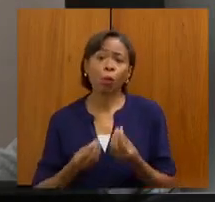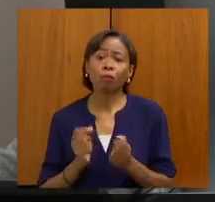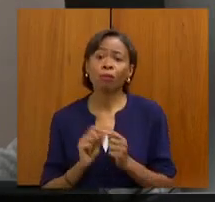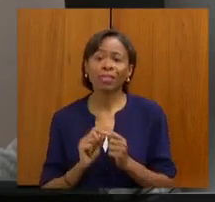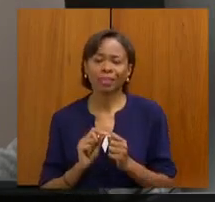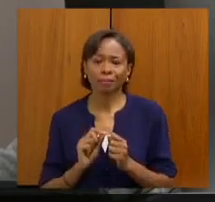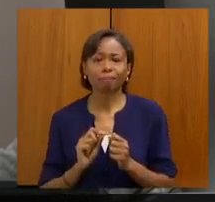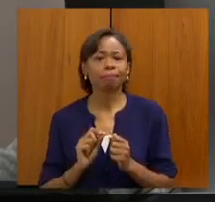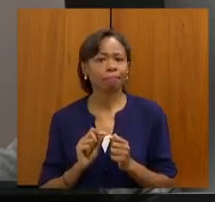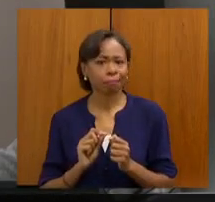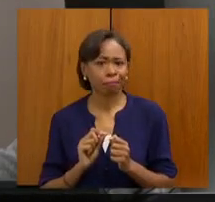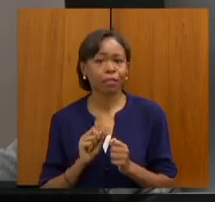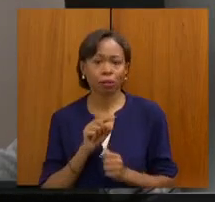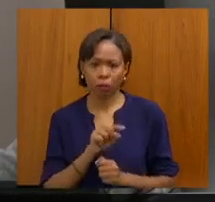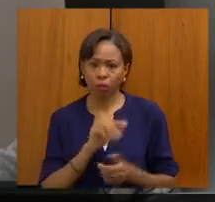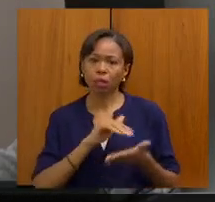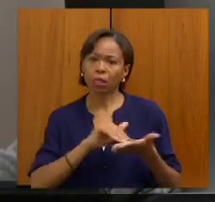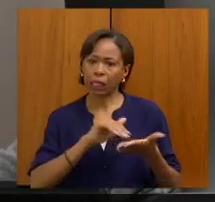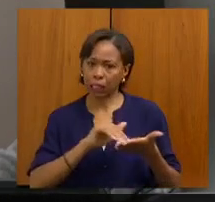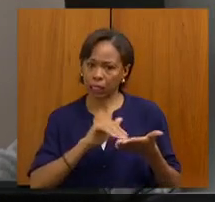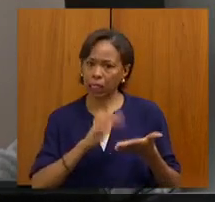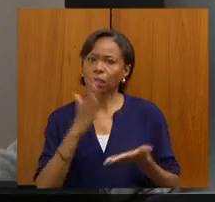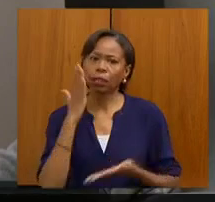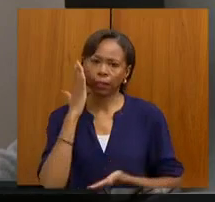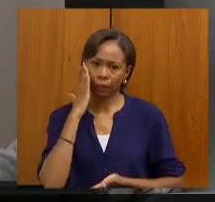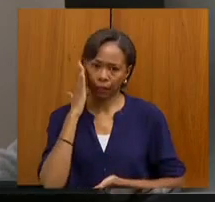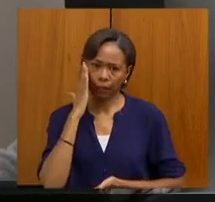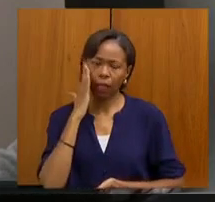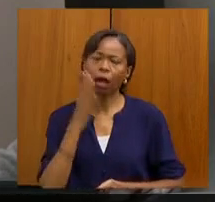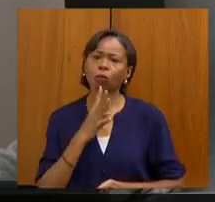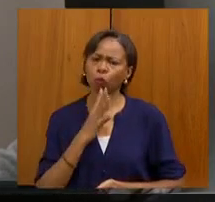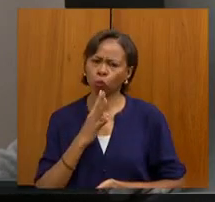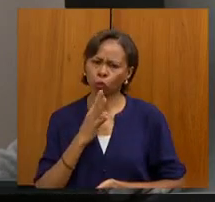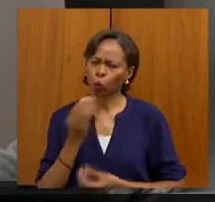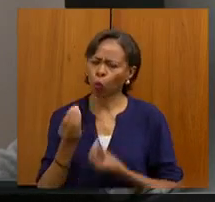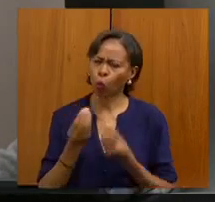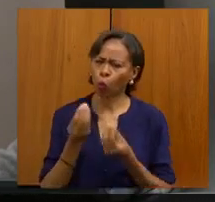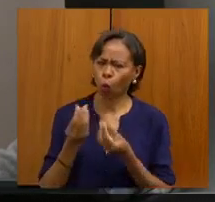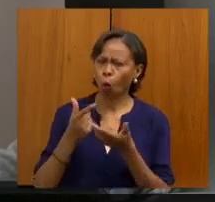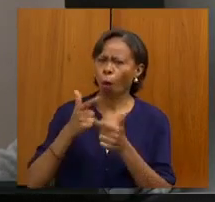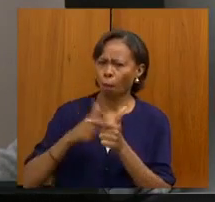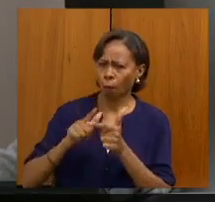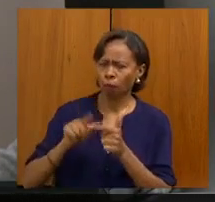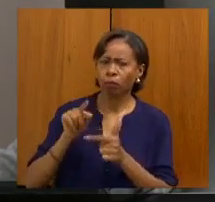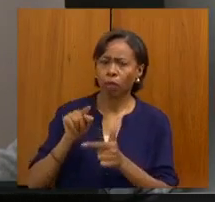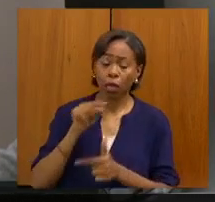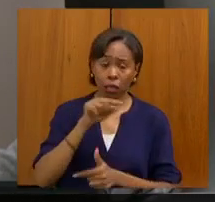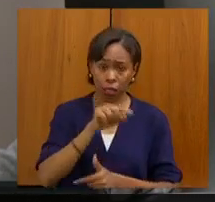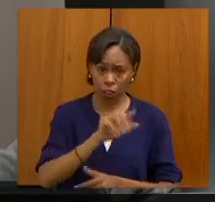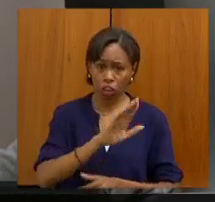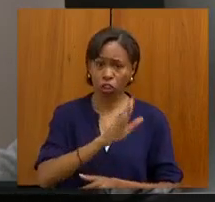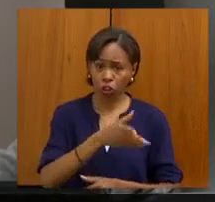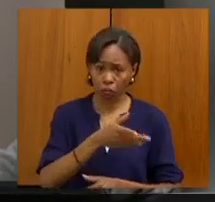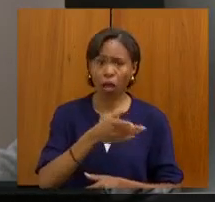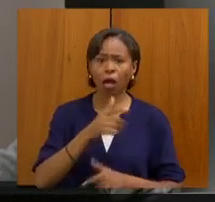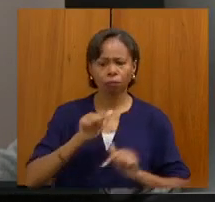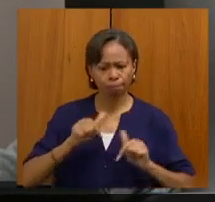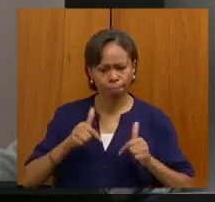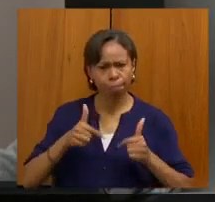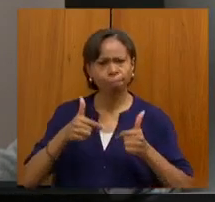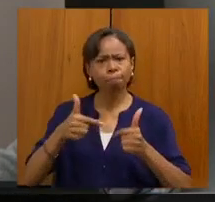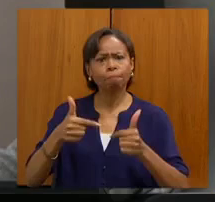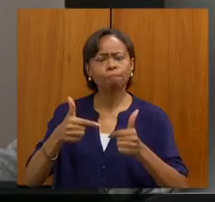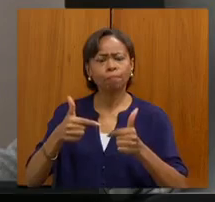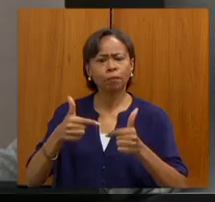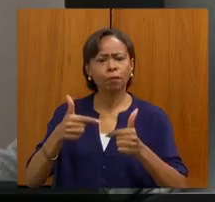que o secretário sabe da situação, se colocou do lado dos municípios, dos hospitais, para brigar pela situação, e